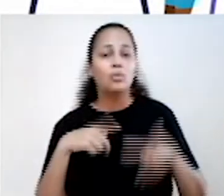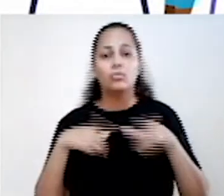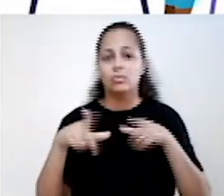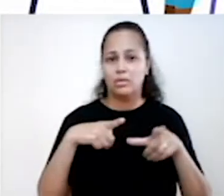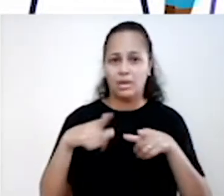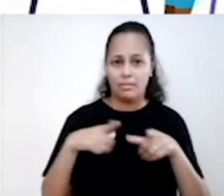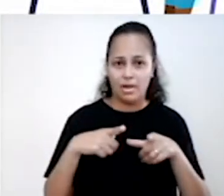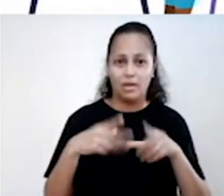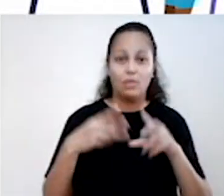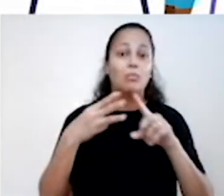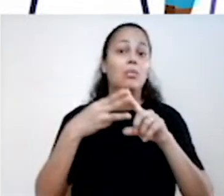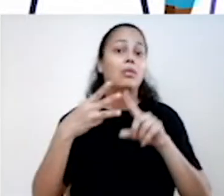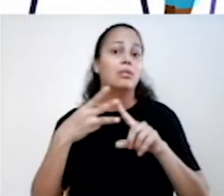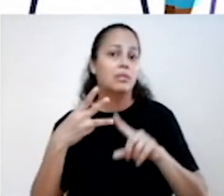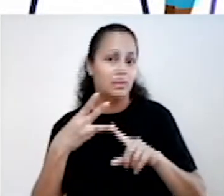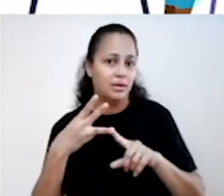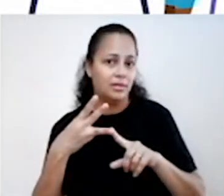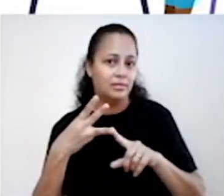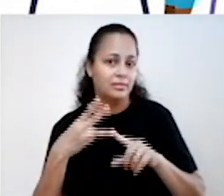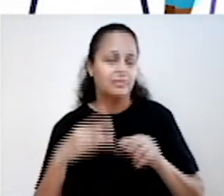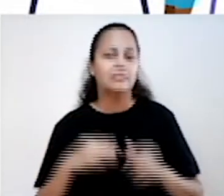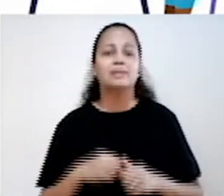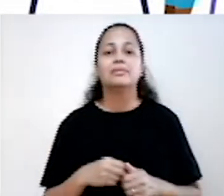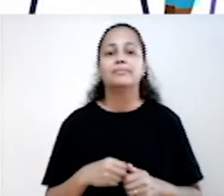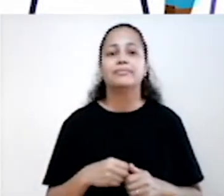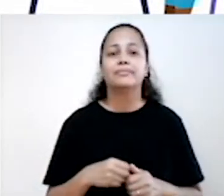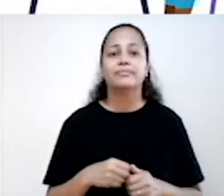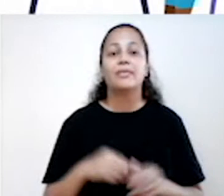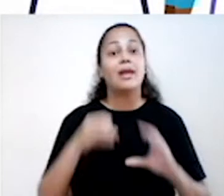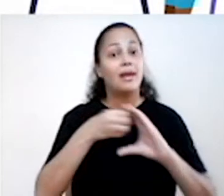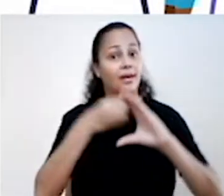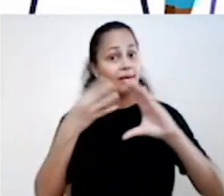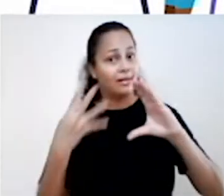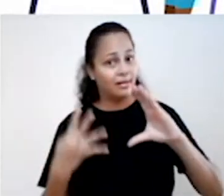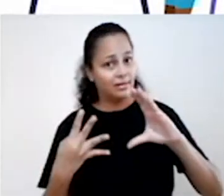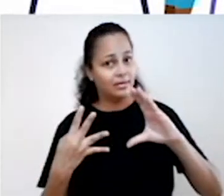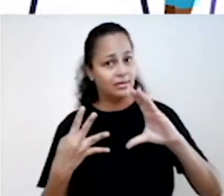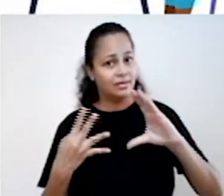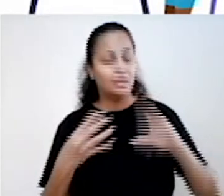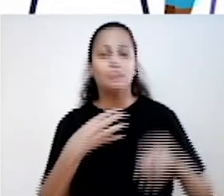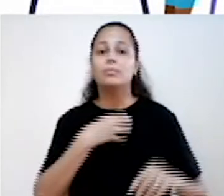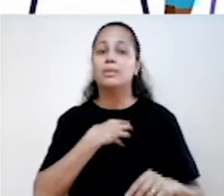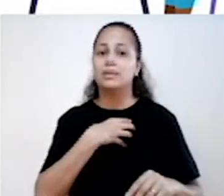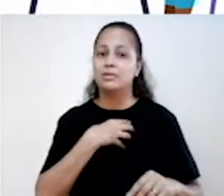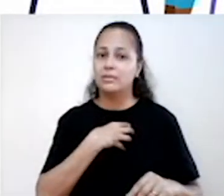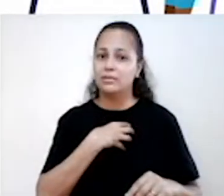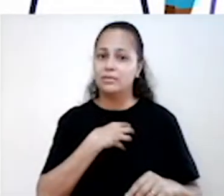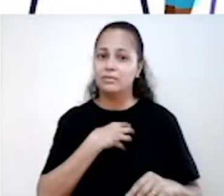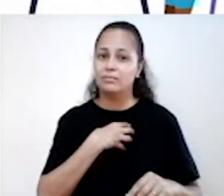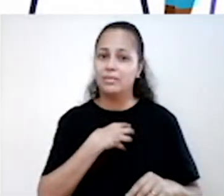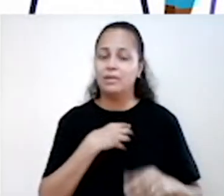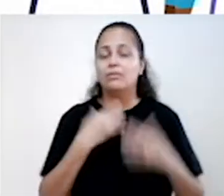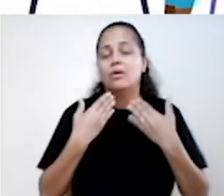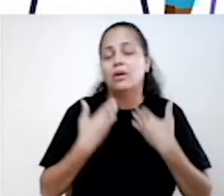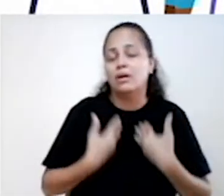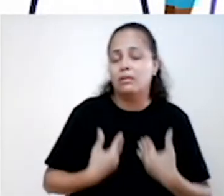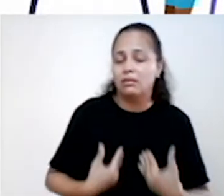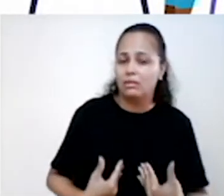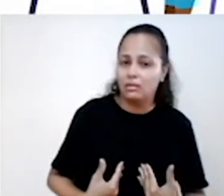constituído por três dimensões. A exaustão emocional é caracterizada pelo sentimento de estar exausto,